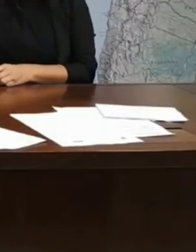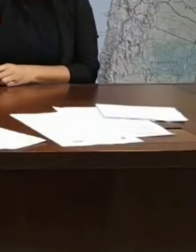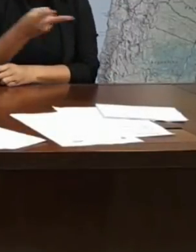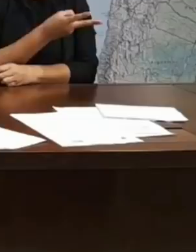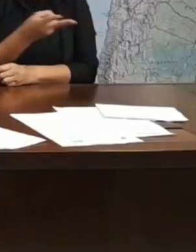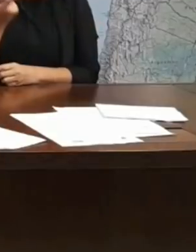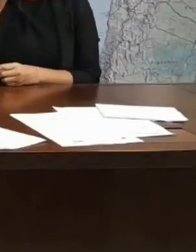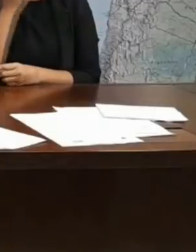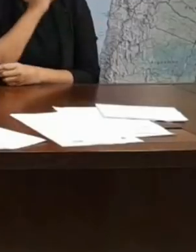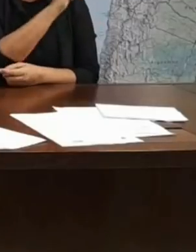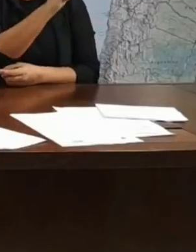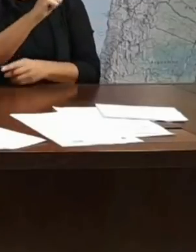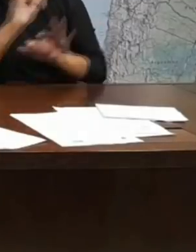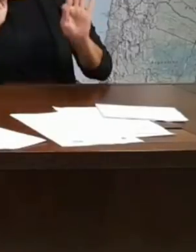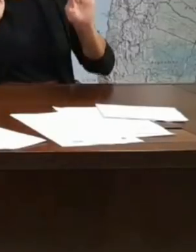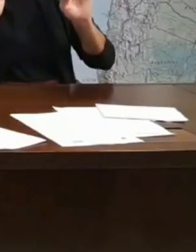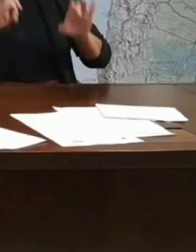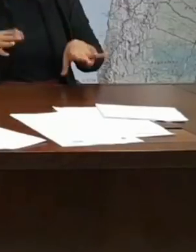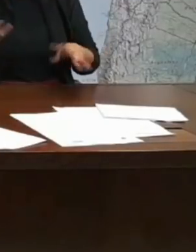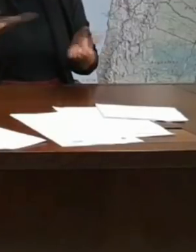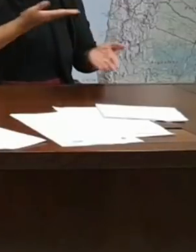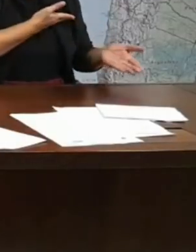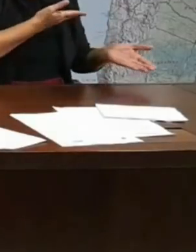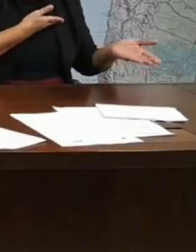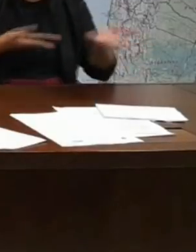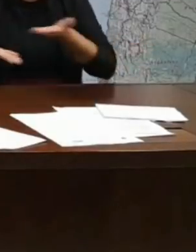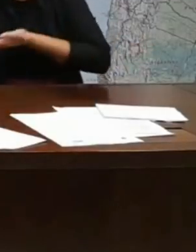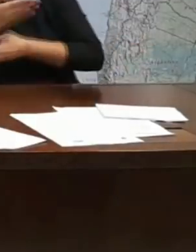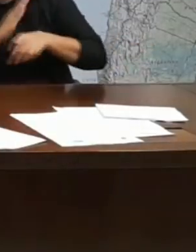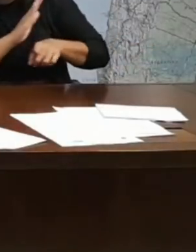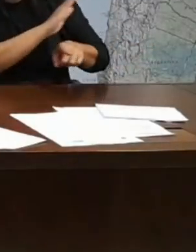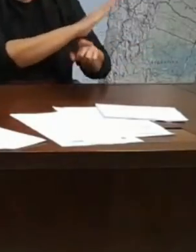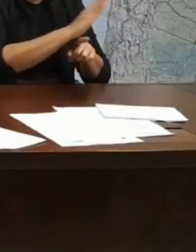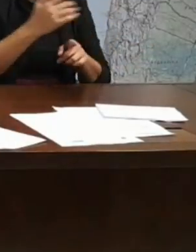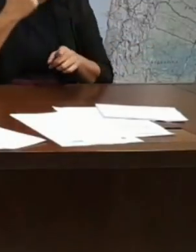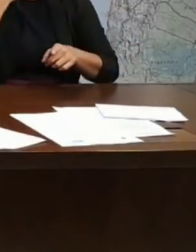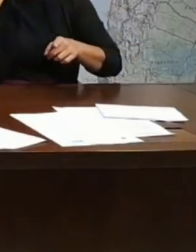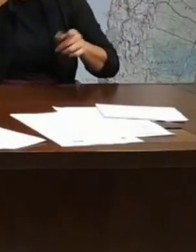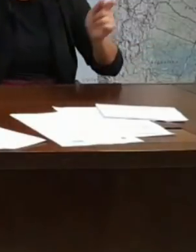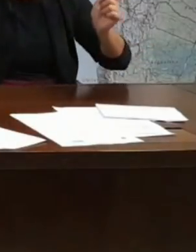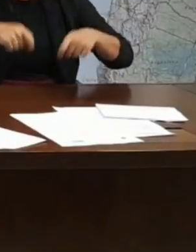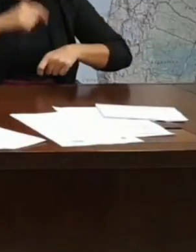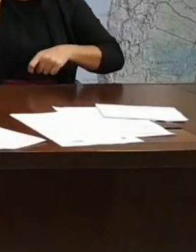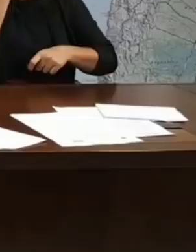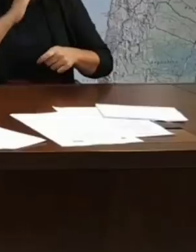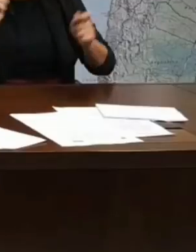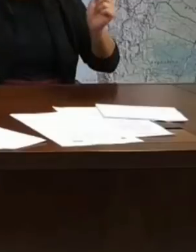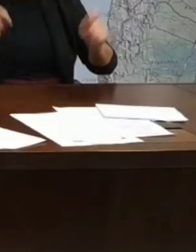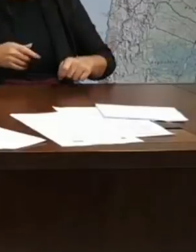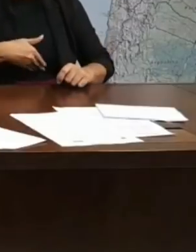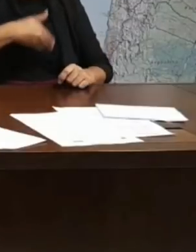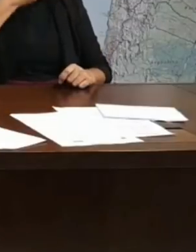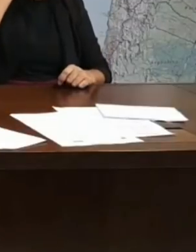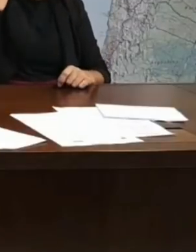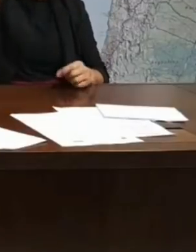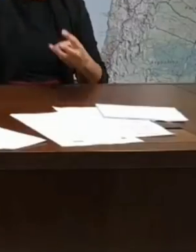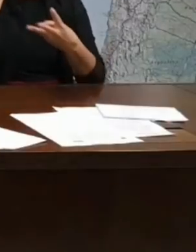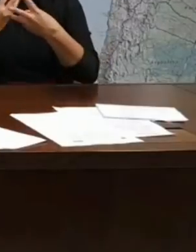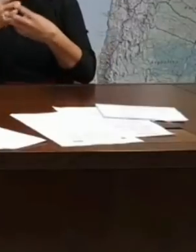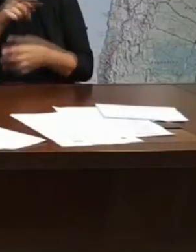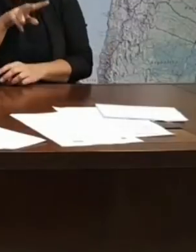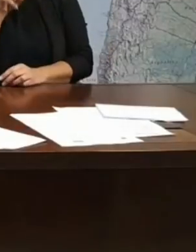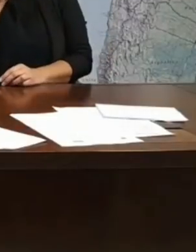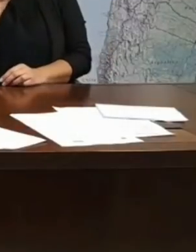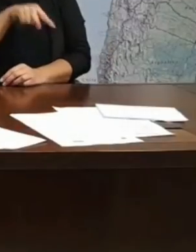absolutamente irrestrito de amizade, consideração, convivência. E isso é muito importante. Nós temos